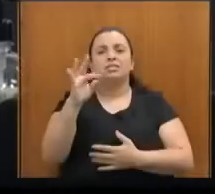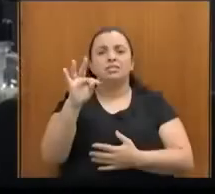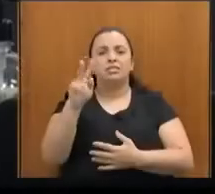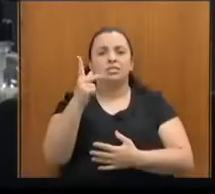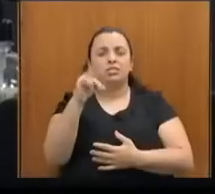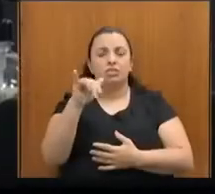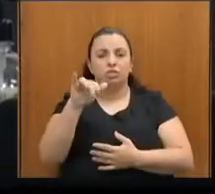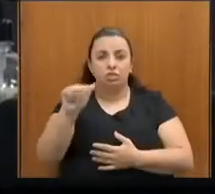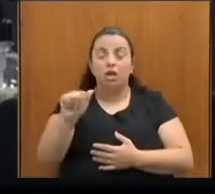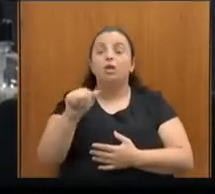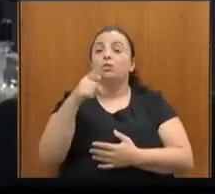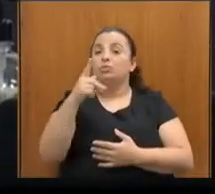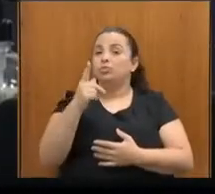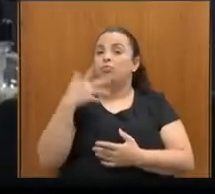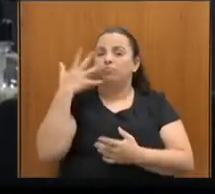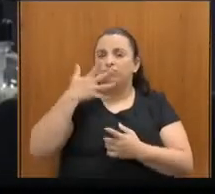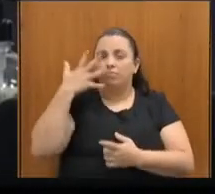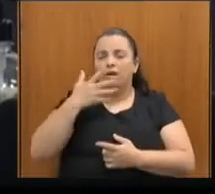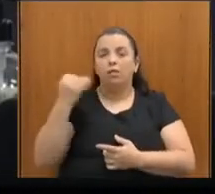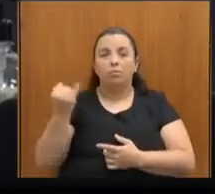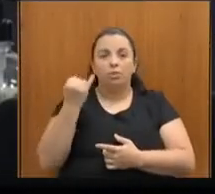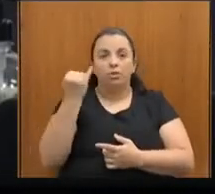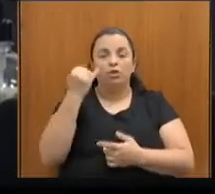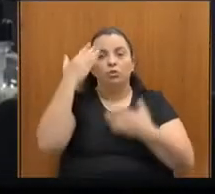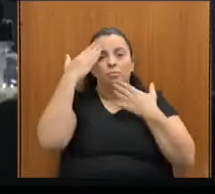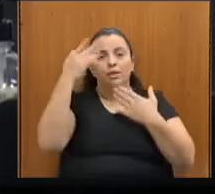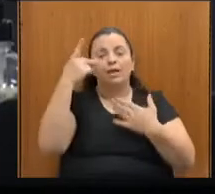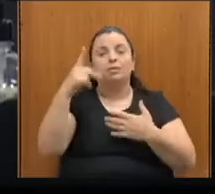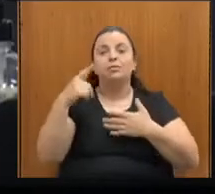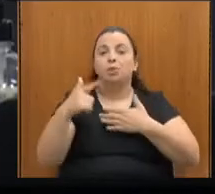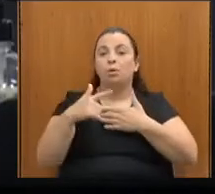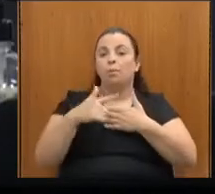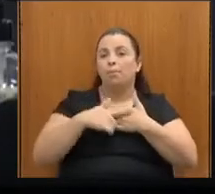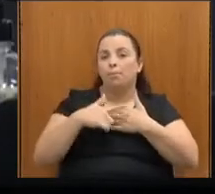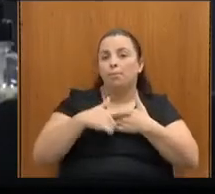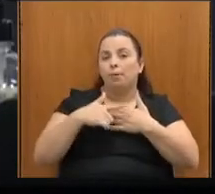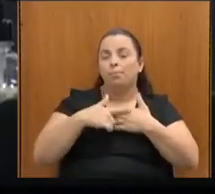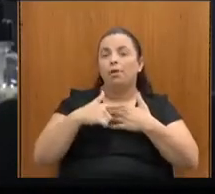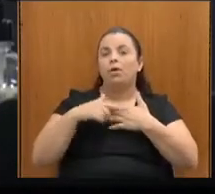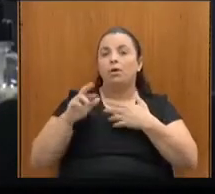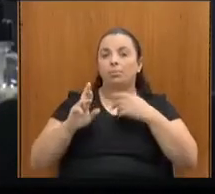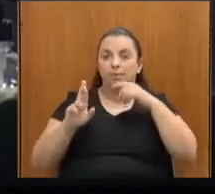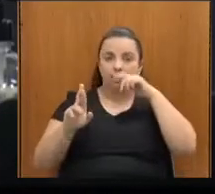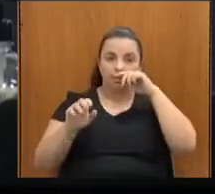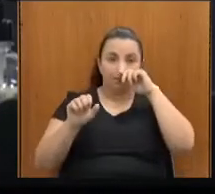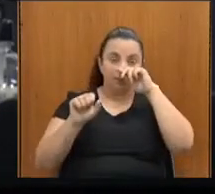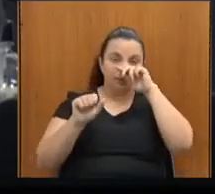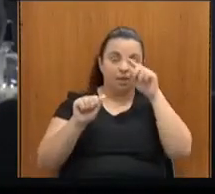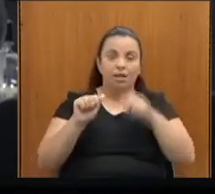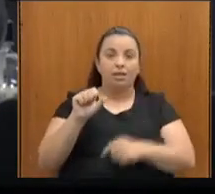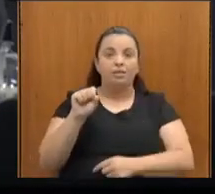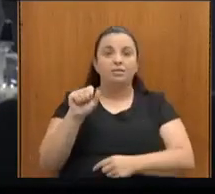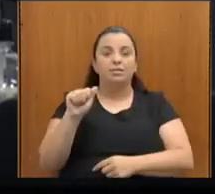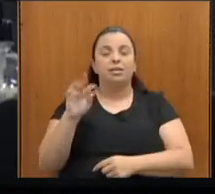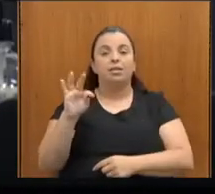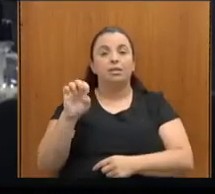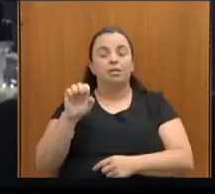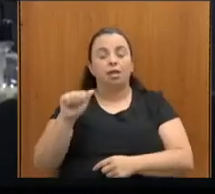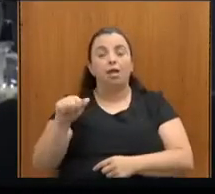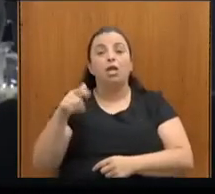desenvolvem representando não só a Zateia, mas todas as instituições na defesa